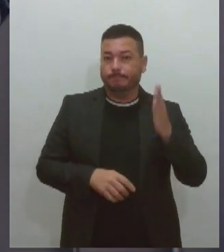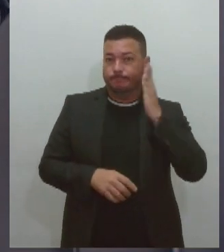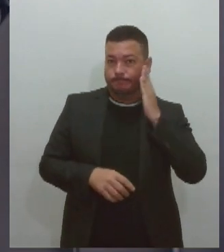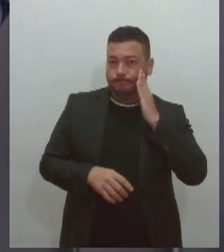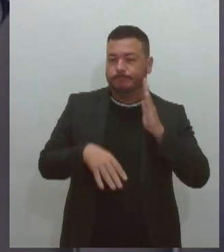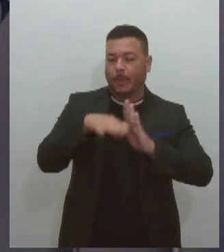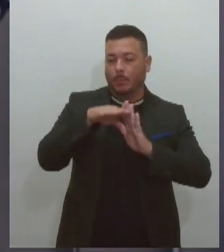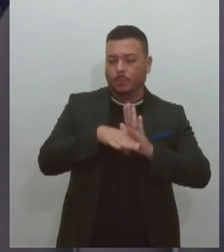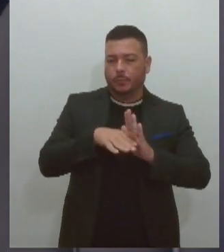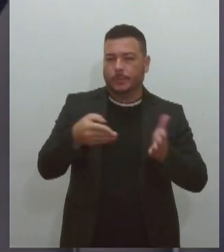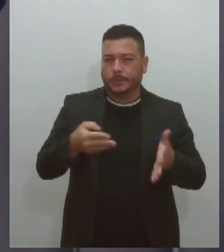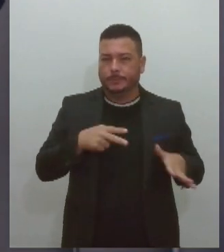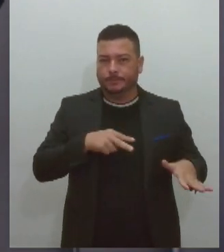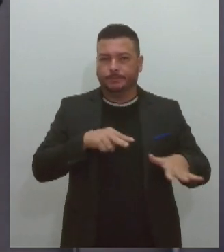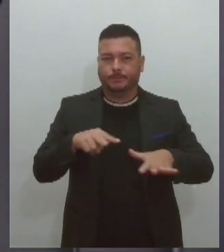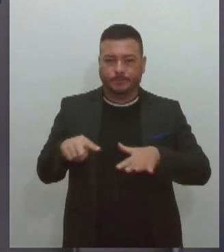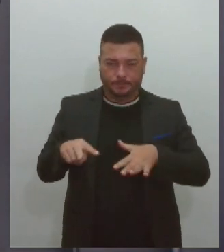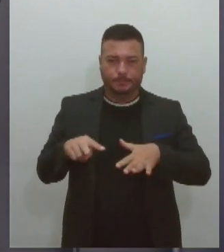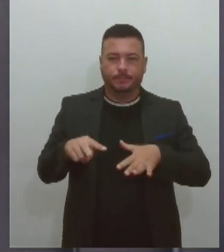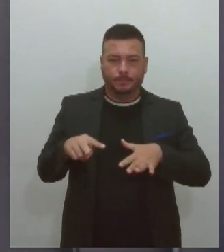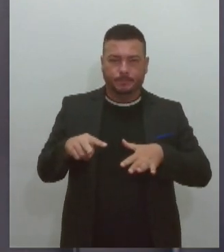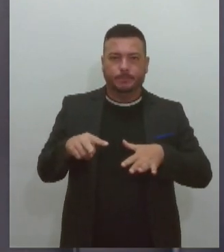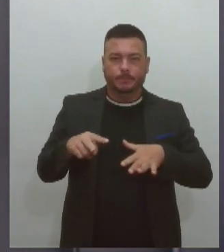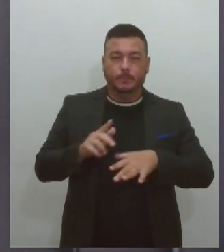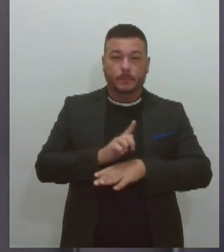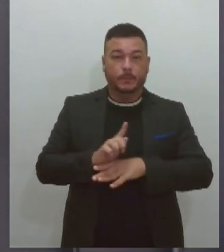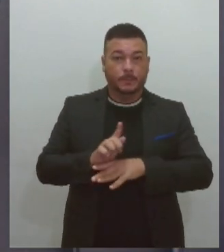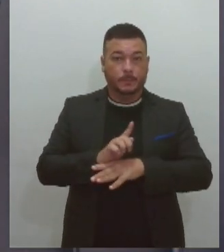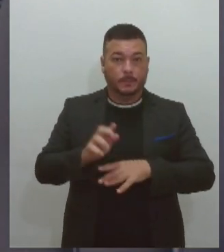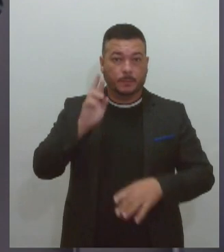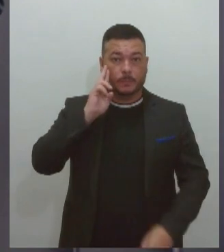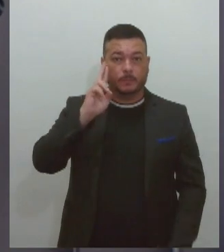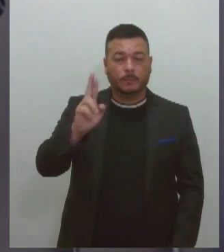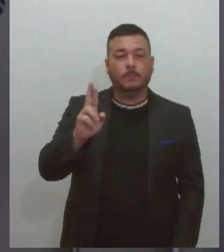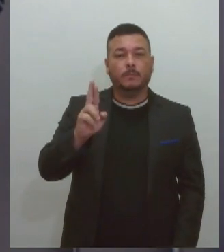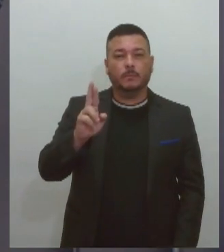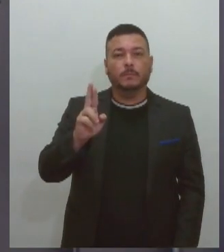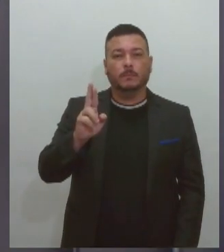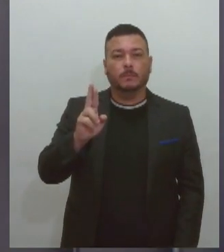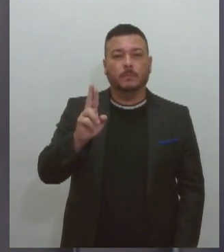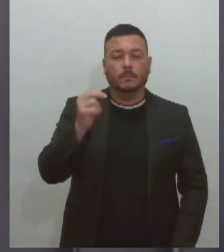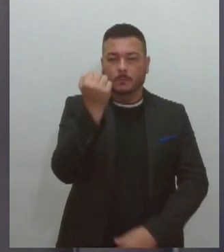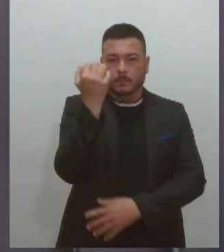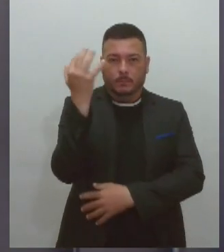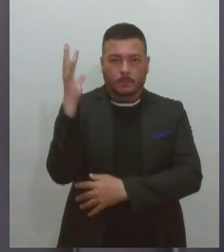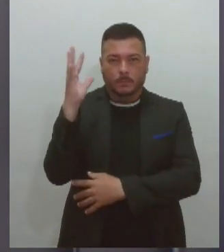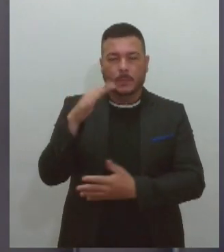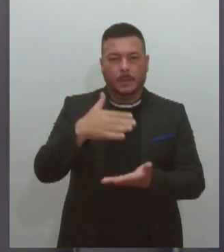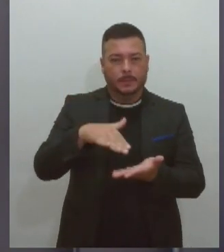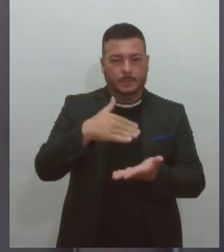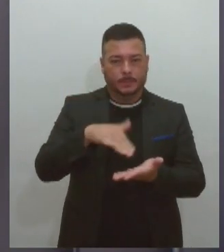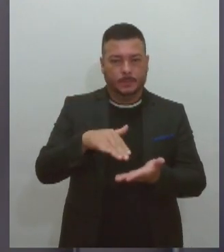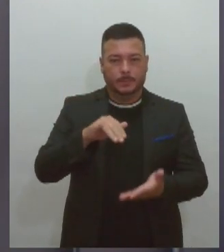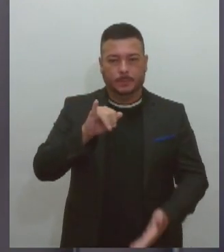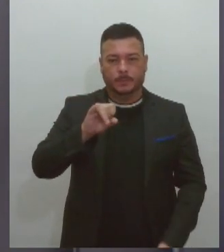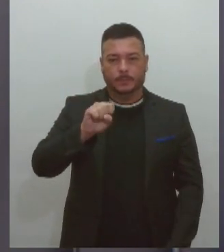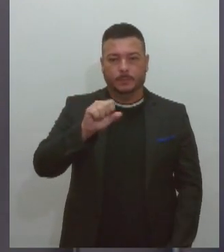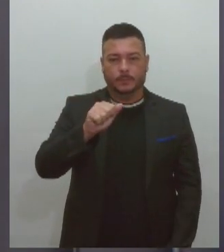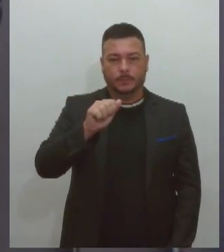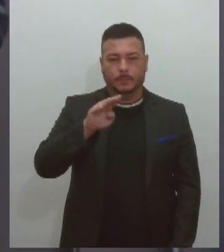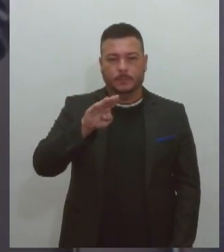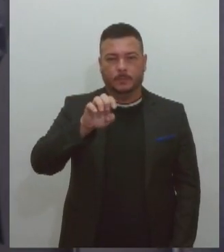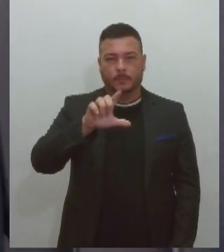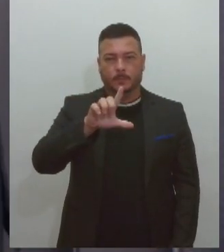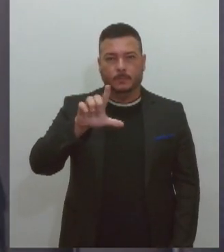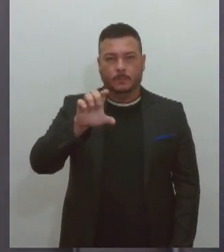semana com a gerente de educação ambiental da SEMAC, Isabelle Blengine. Muito